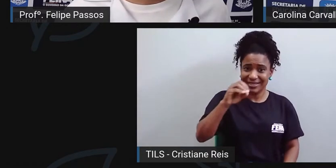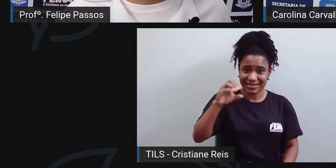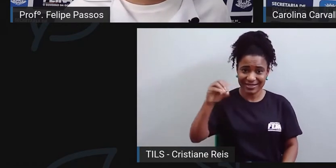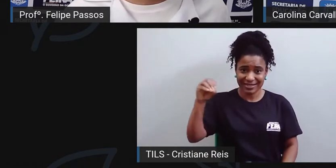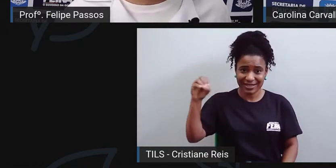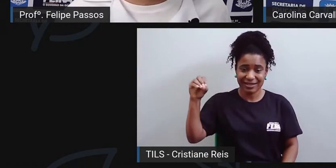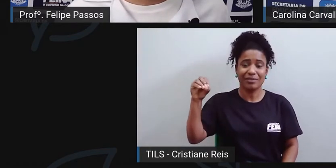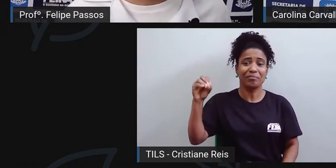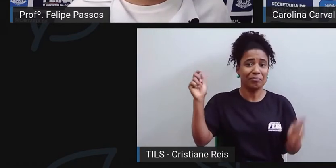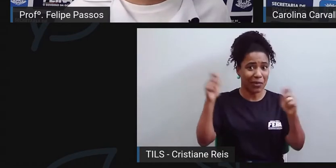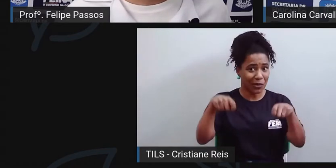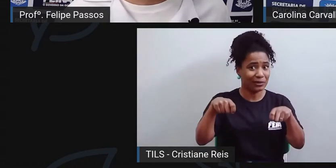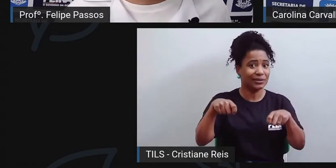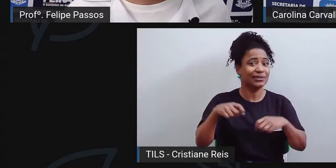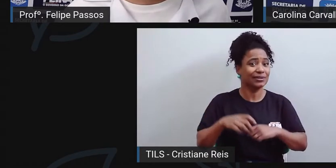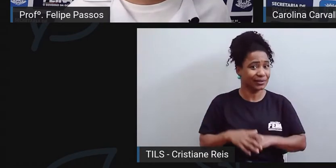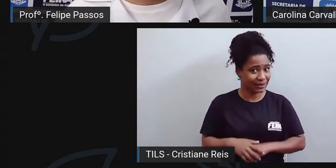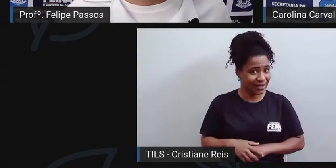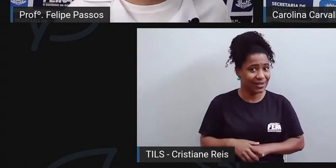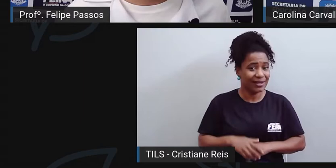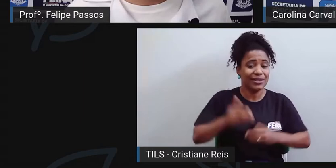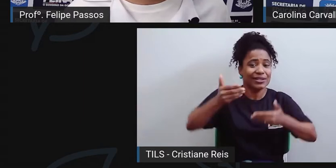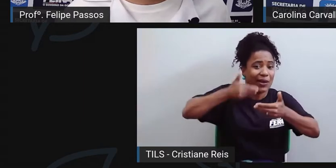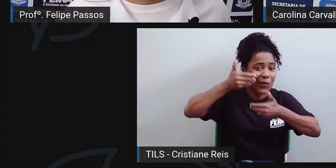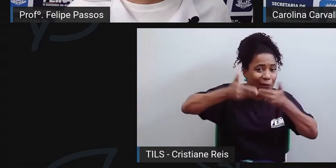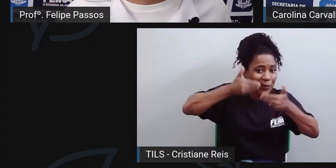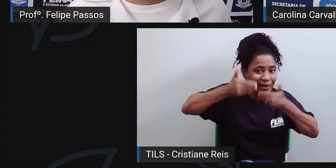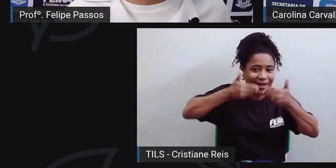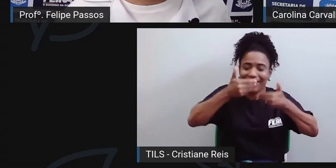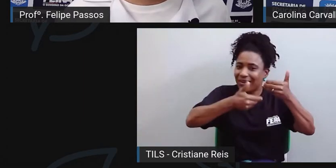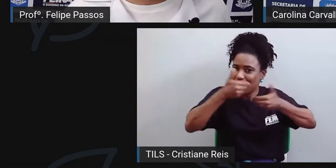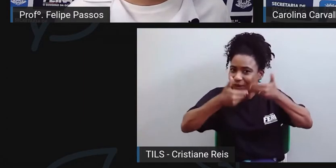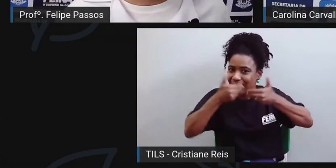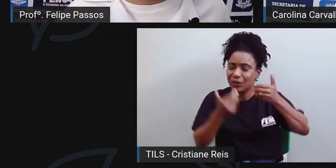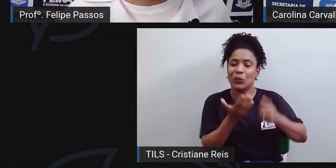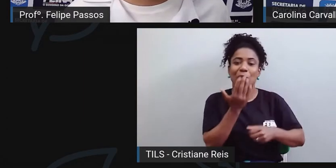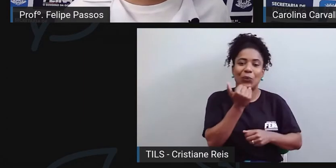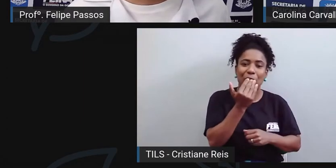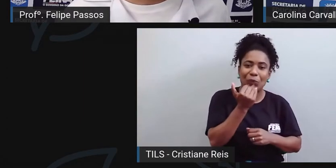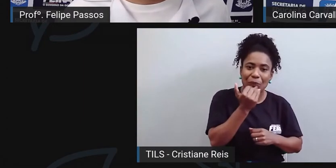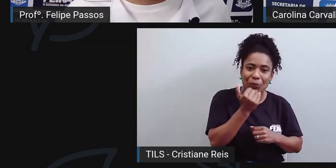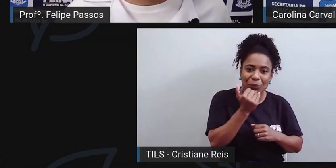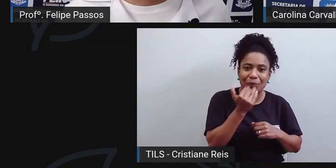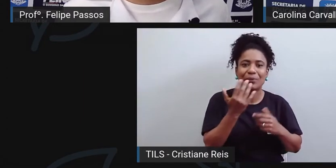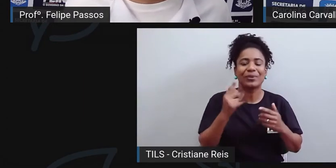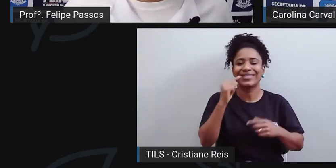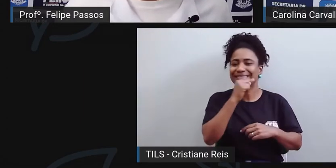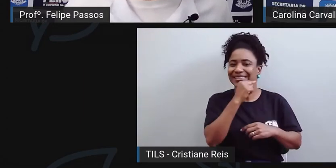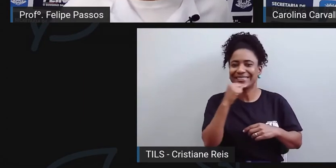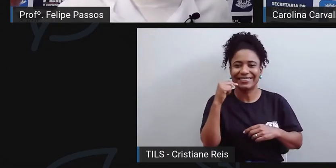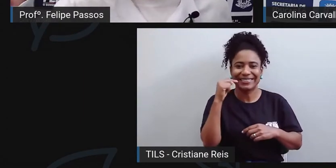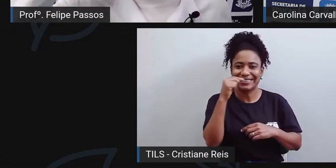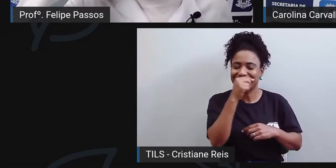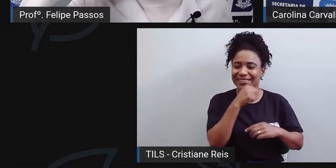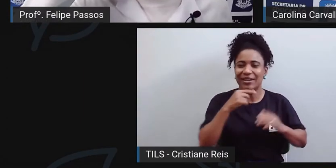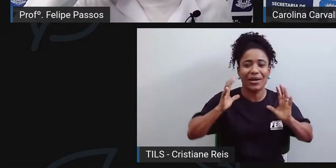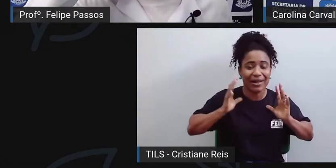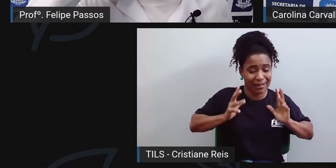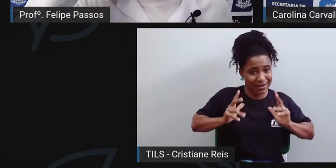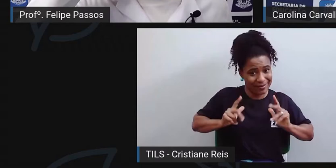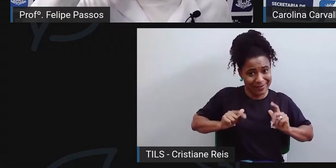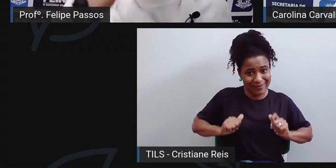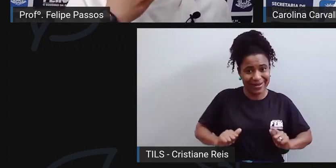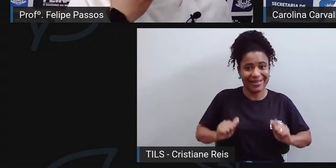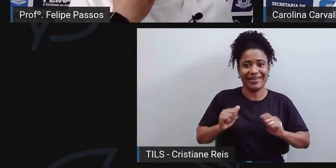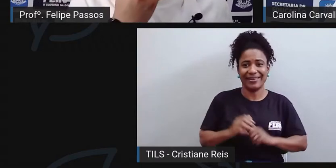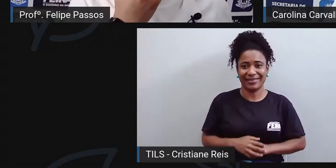os seus dentes na boca. É só ter, de fato, cuidado com a alimentação, ter o cuidado com a higienização e ter uma rotina